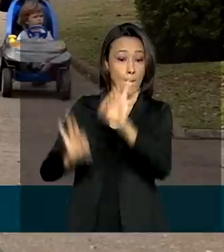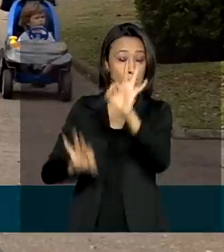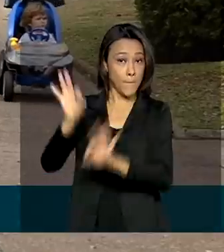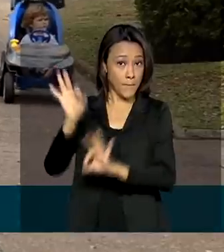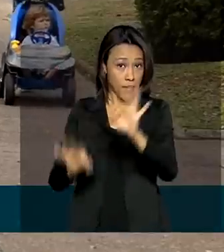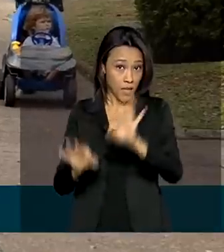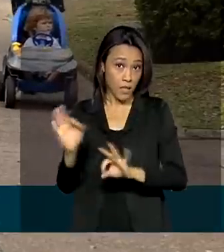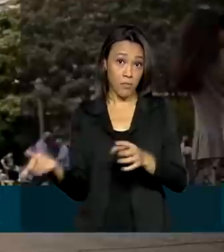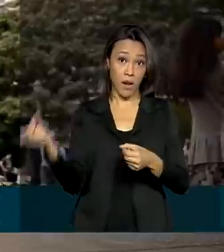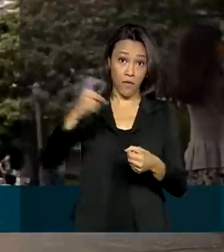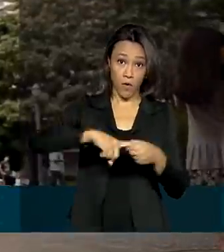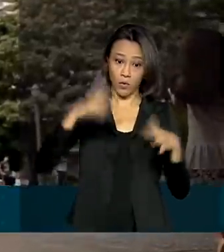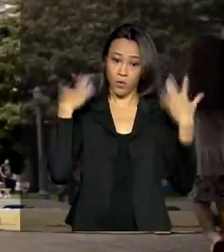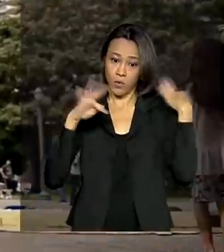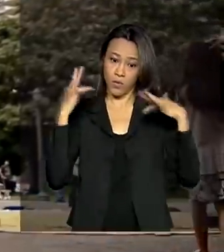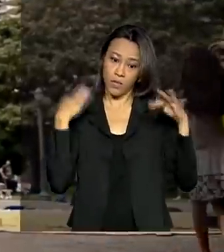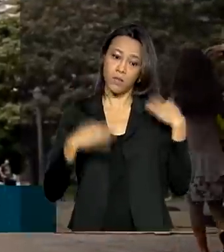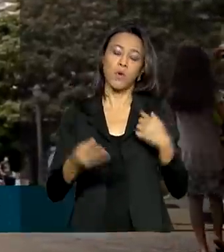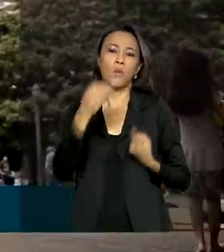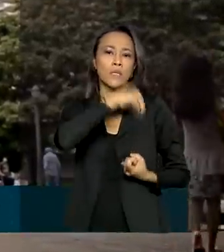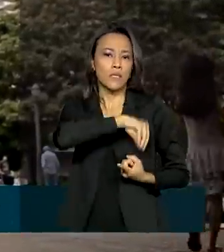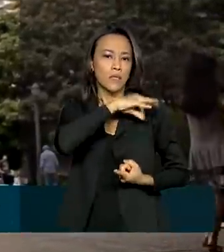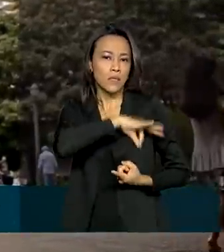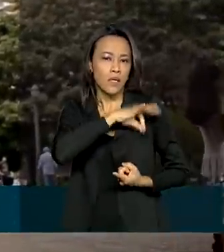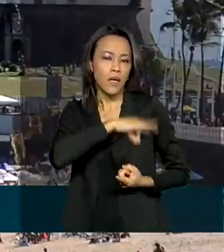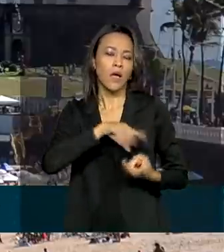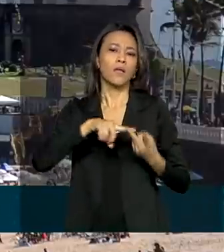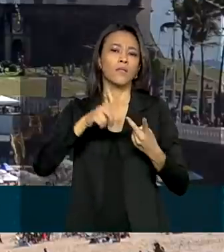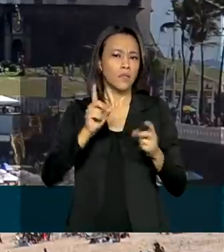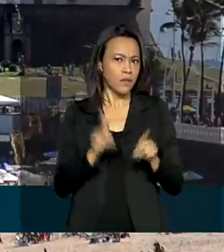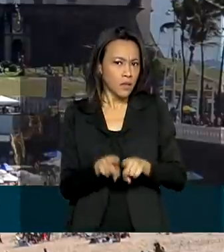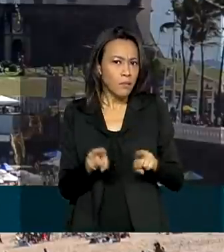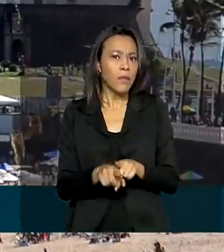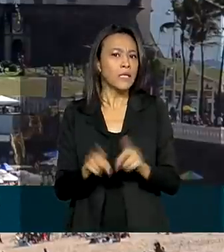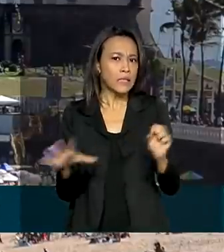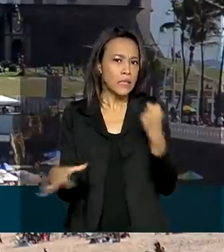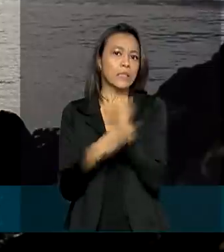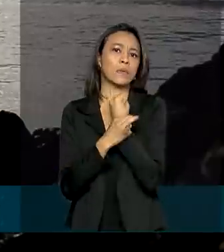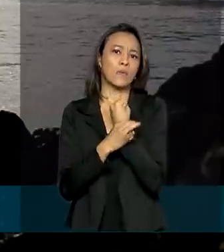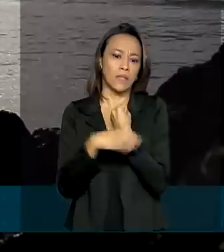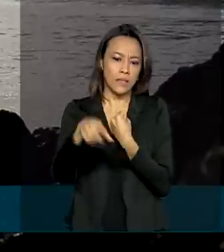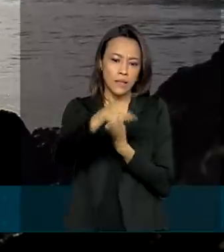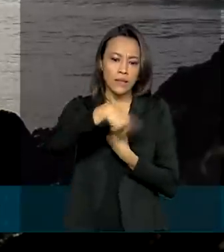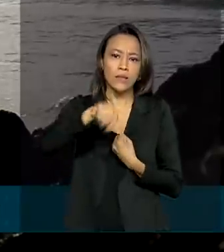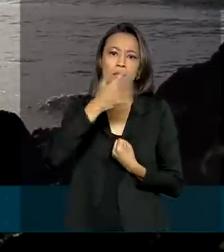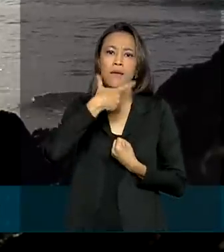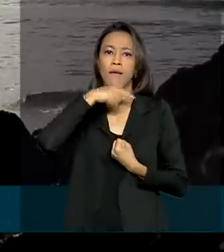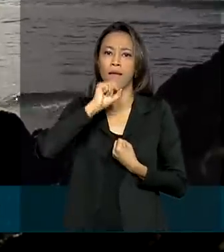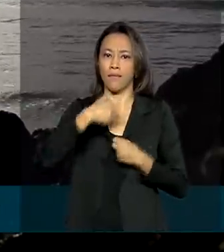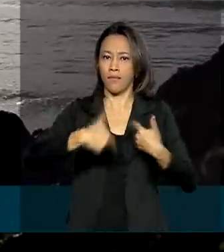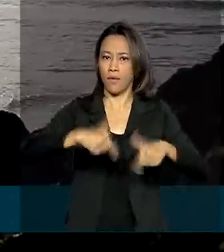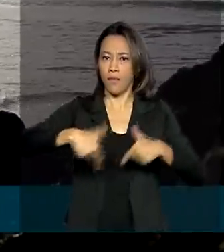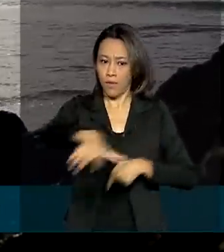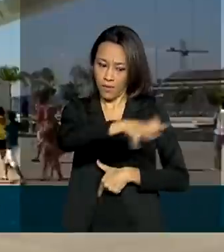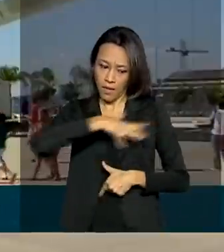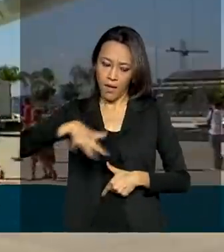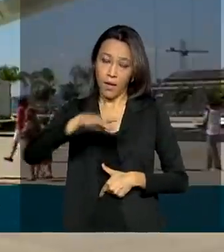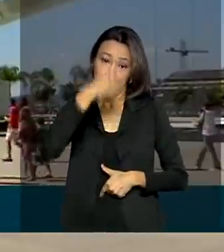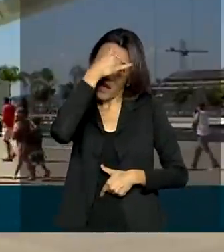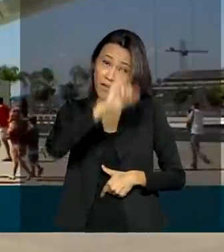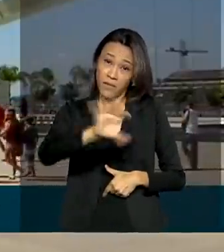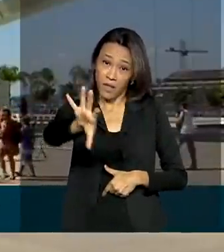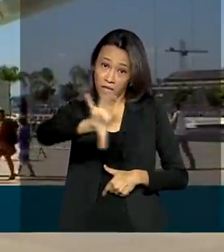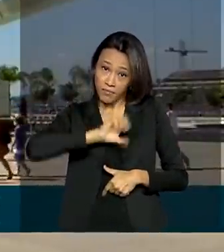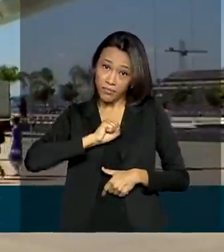proteção do emprego e da renda, sem deixar de lado a segurança dos turistas e trabalhadores do setor, quanto a contaminação